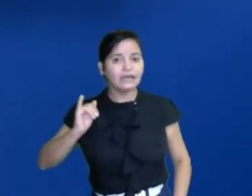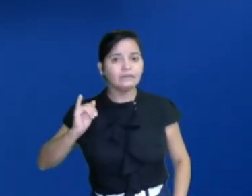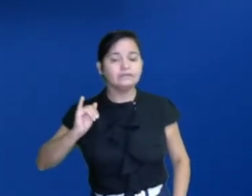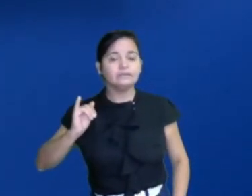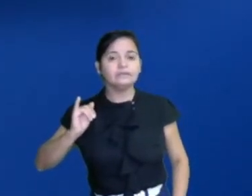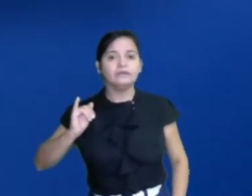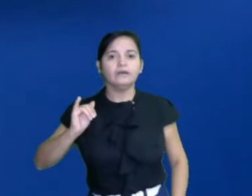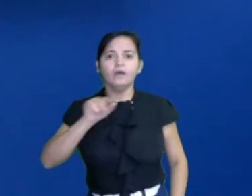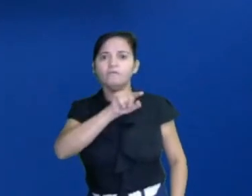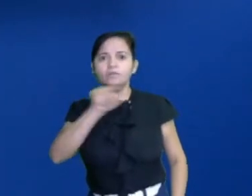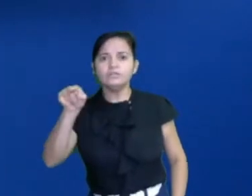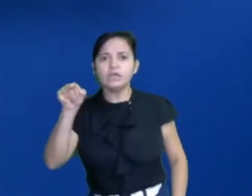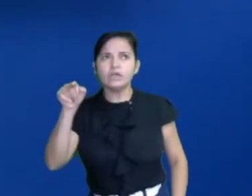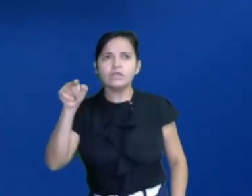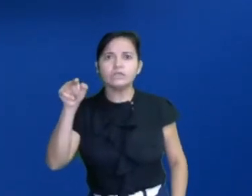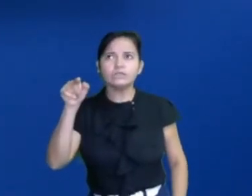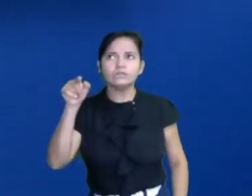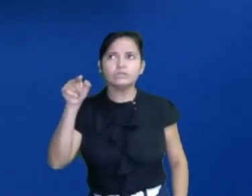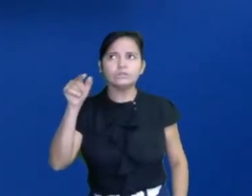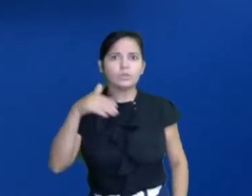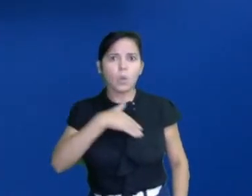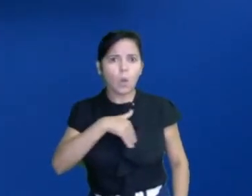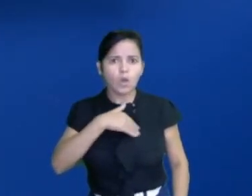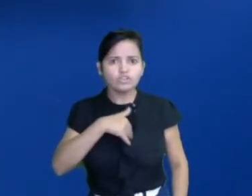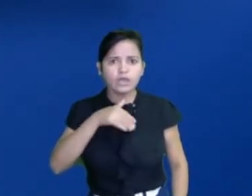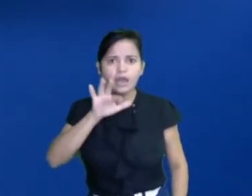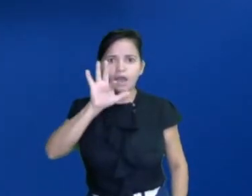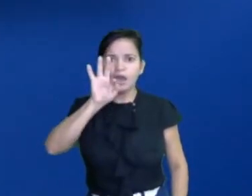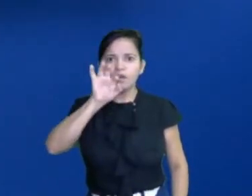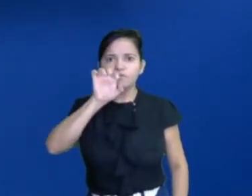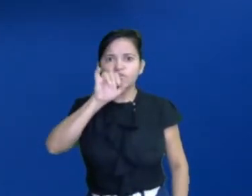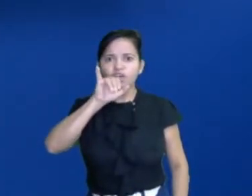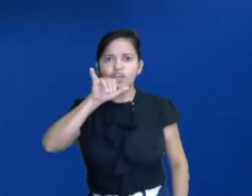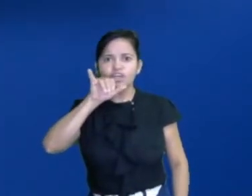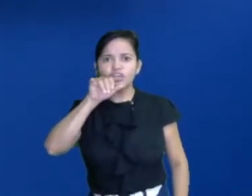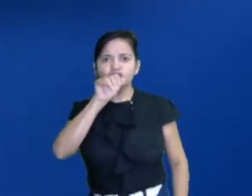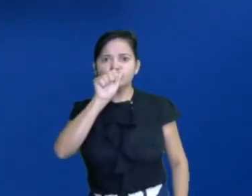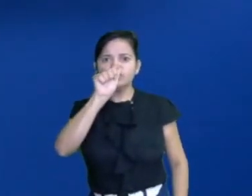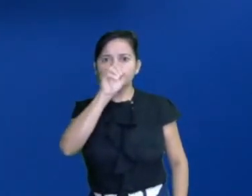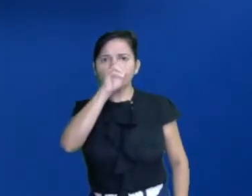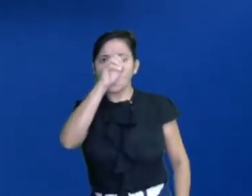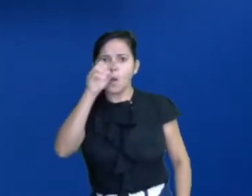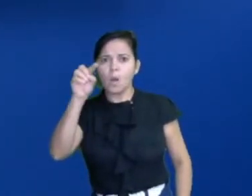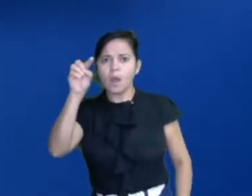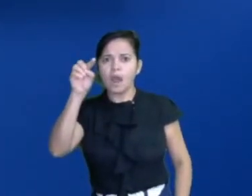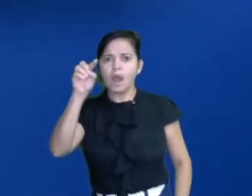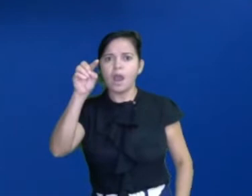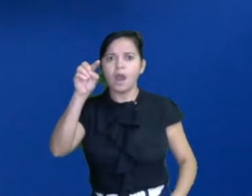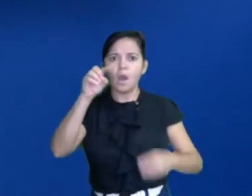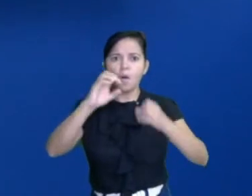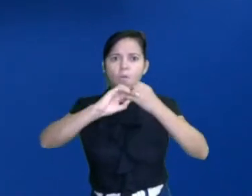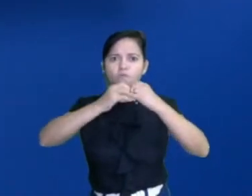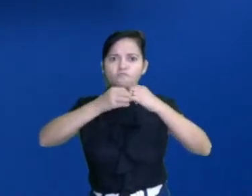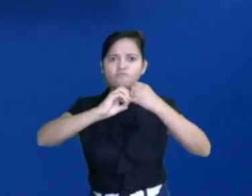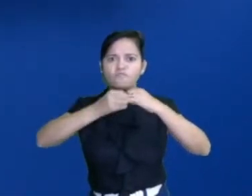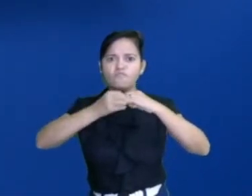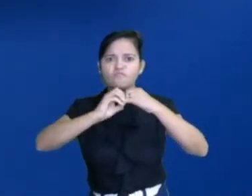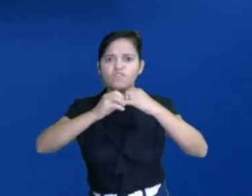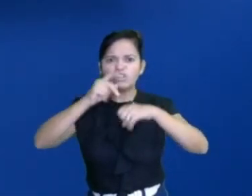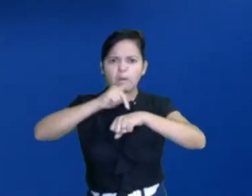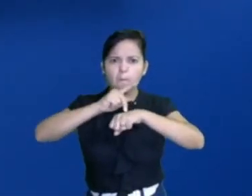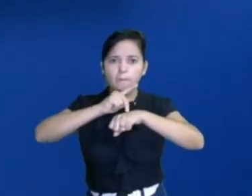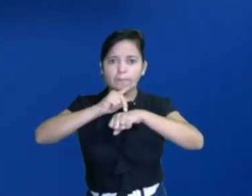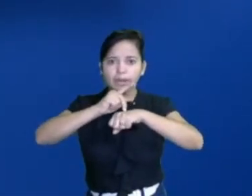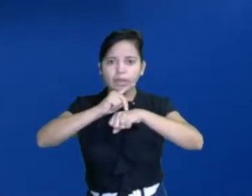quem aqui gosta de feijoada? Eu gosto, eu adoro uma boa feijoada, né? Aquele feijão preto bem gostoso. Eu adoro feijoada.